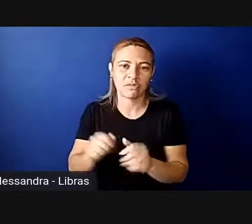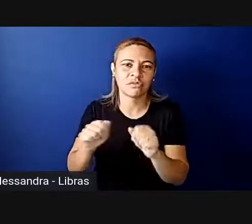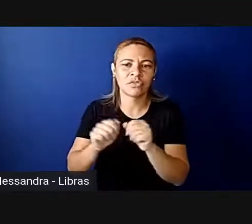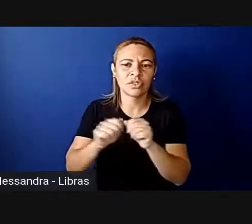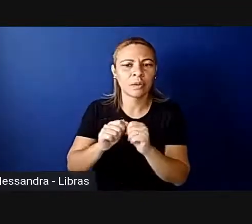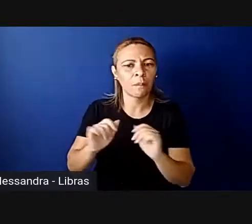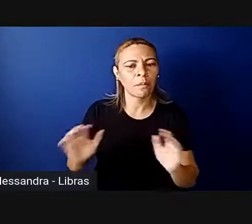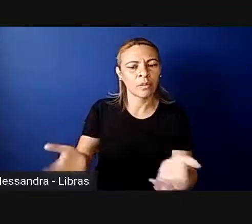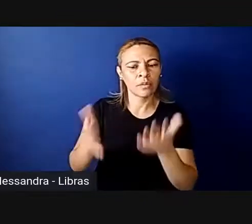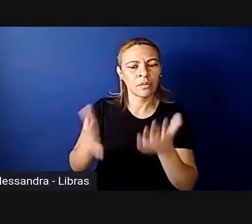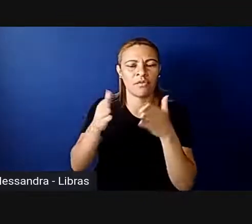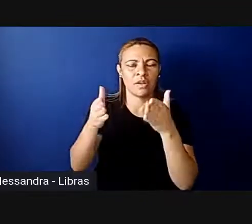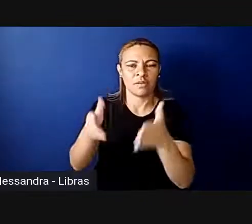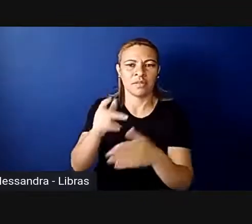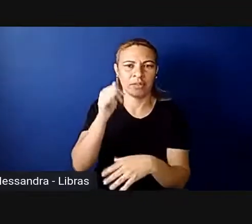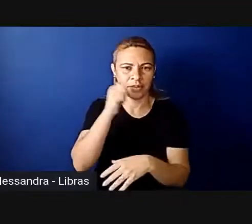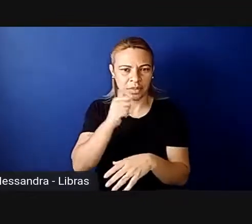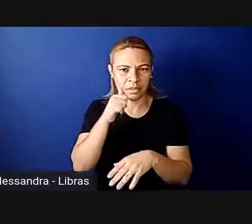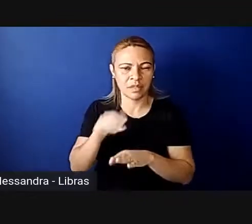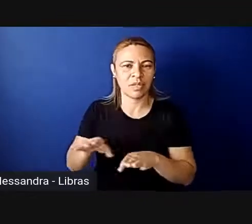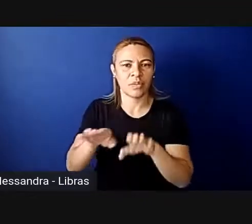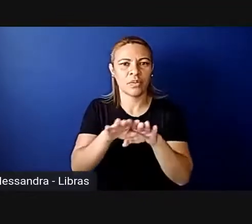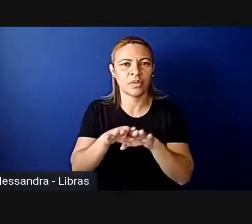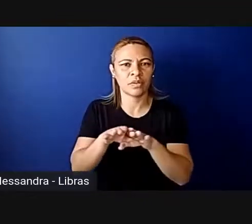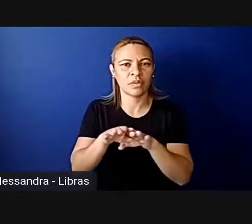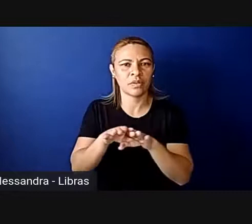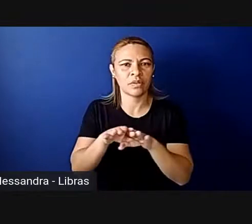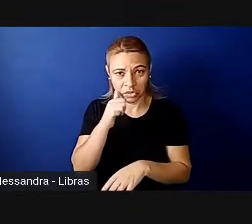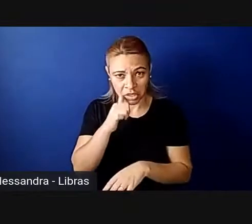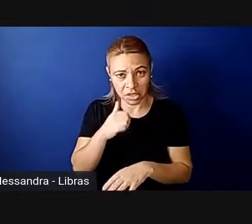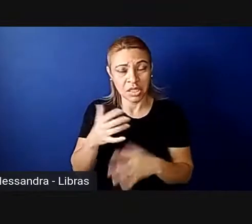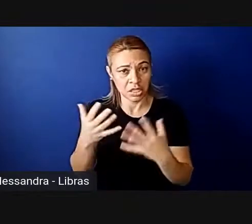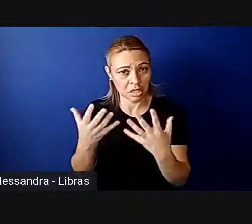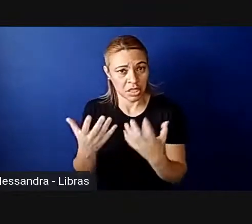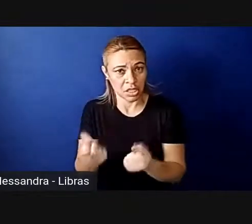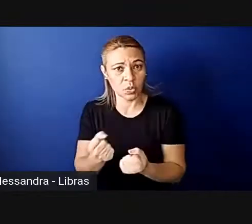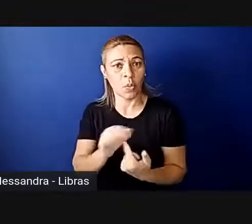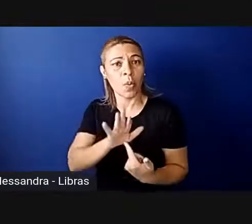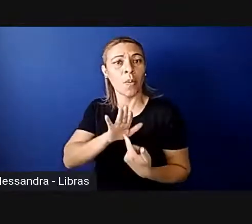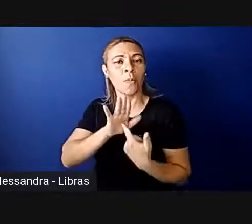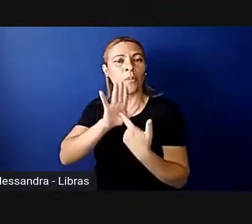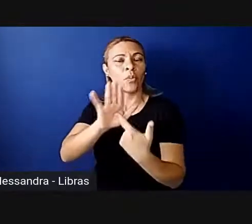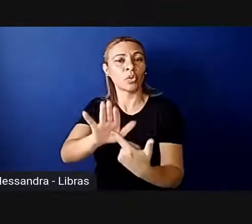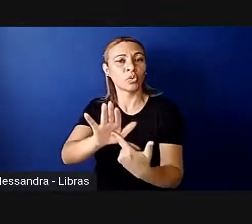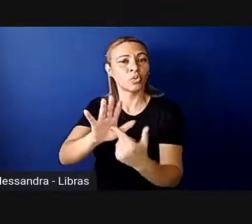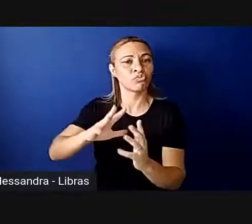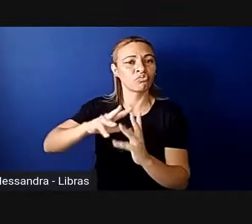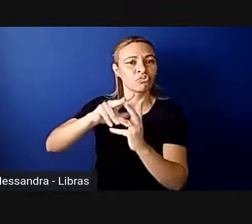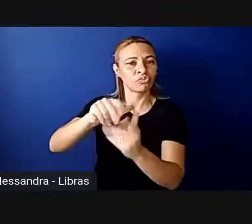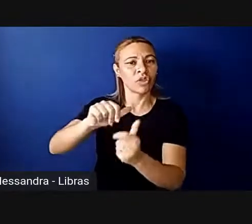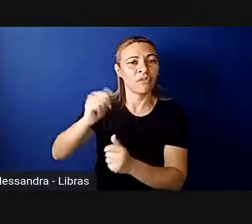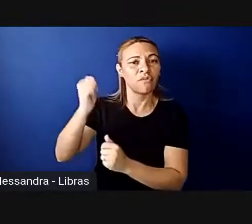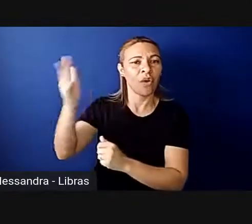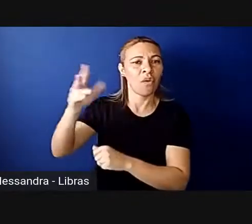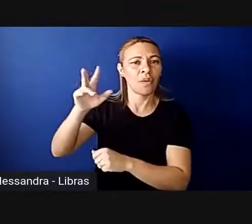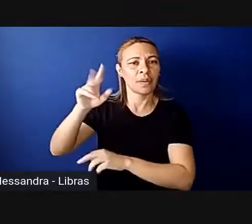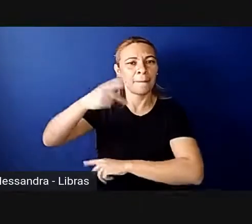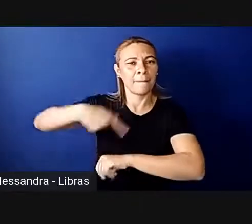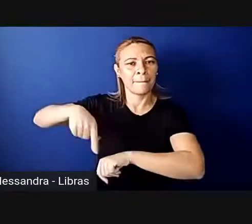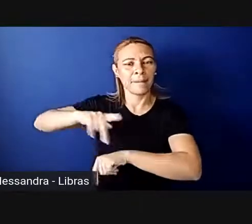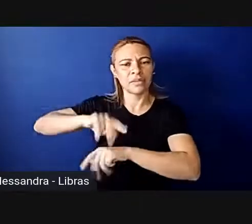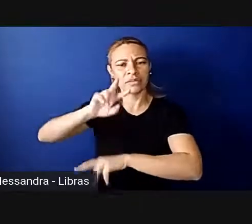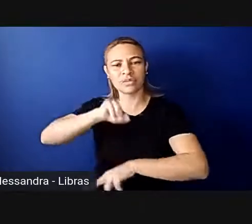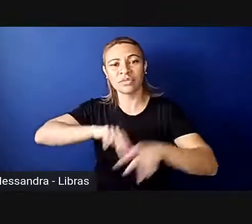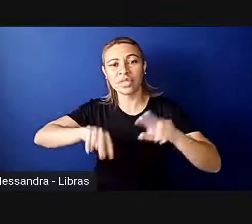participação e a igualdade das mulheres. Então ele adotou para mostrar a comunidade internacional que estava adotando, mas não adotou nenhuma